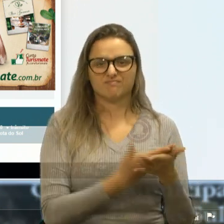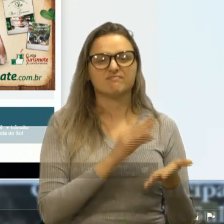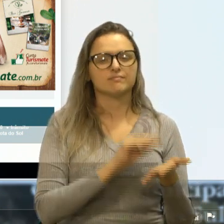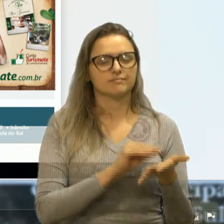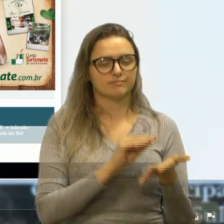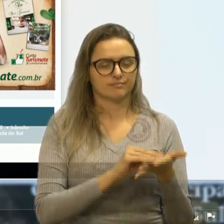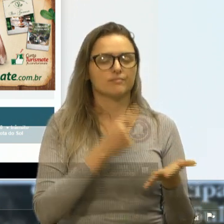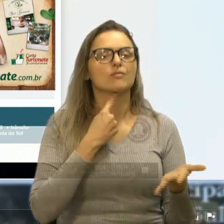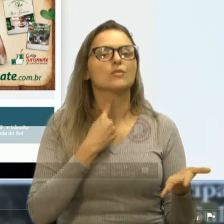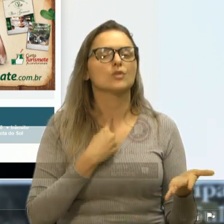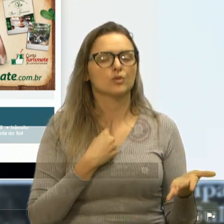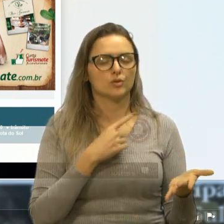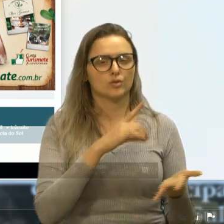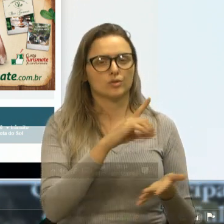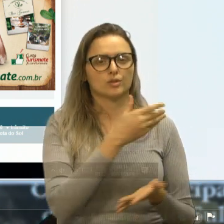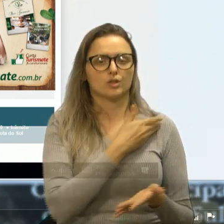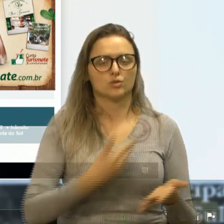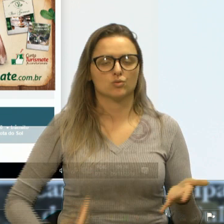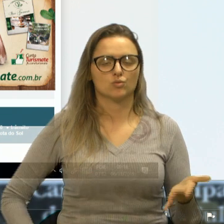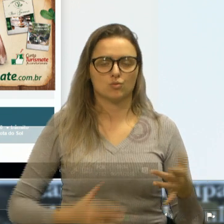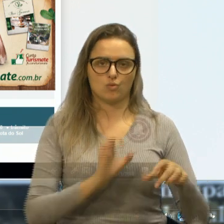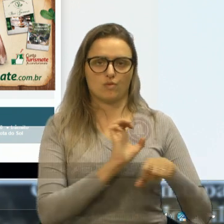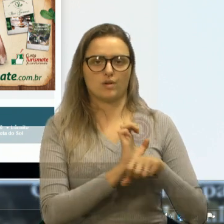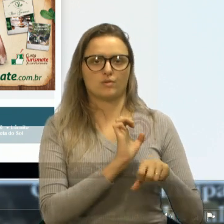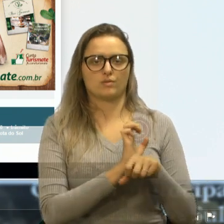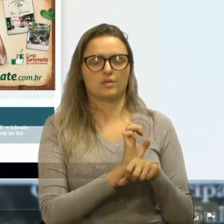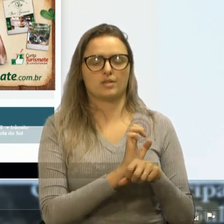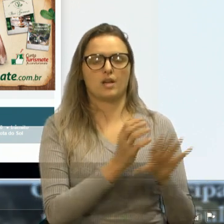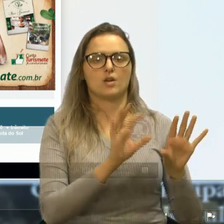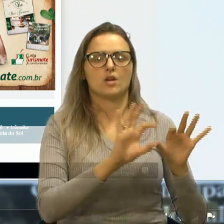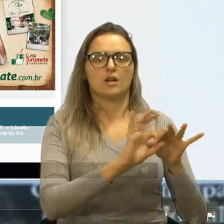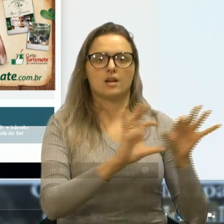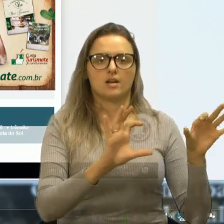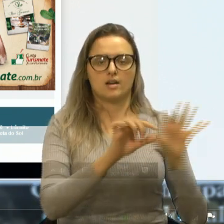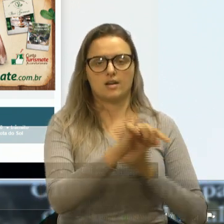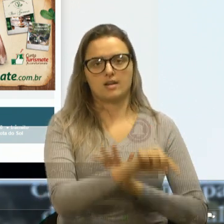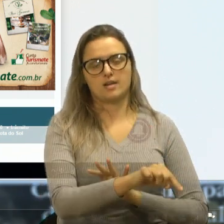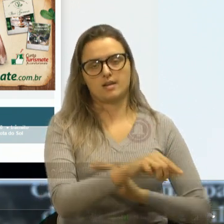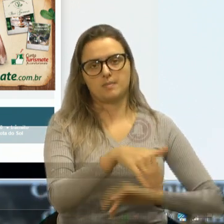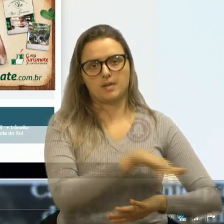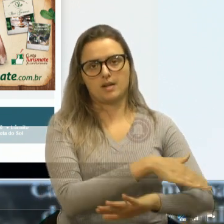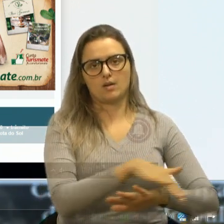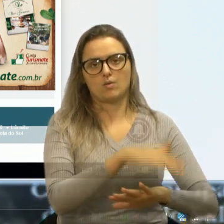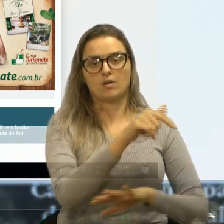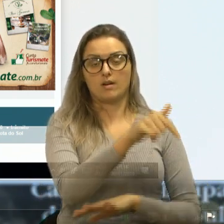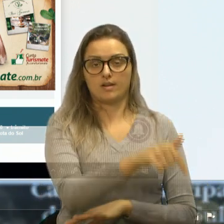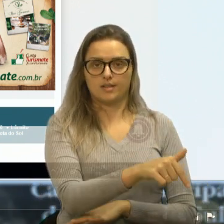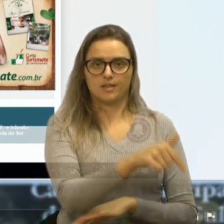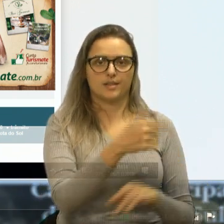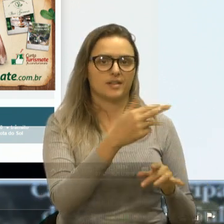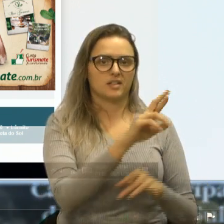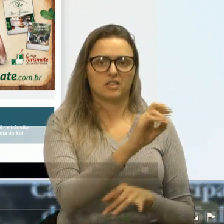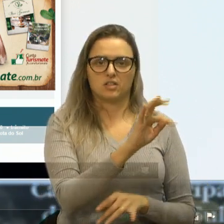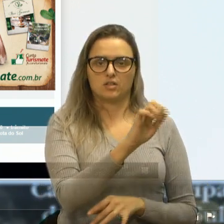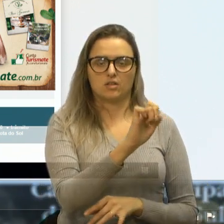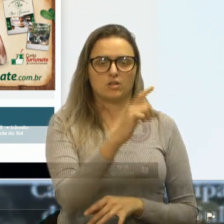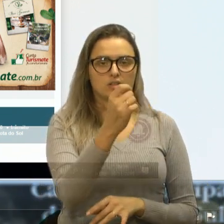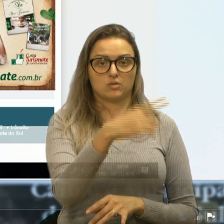também do governo do Estado desbloquear essas vias. A Rota do Sol, talvez, porque não tem feito